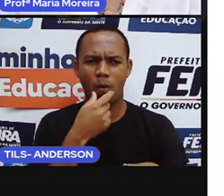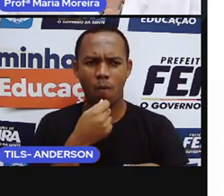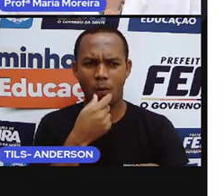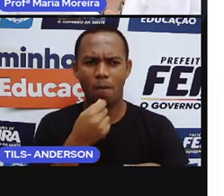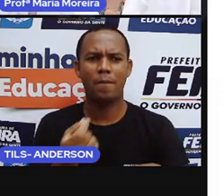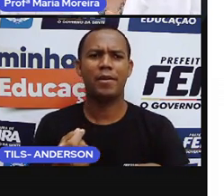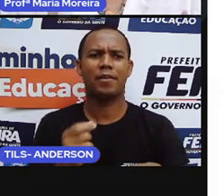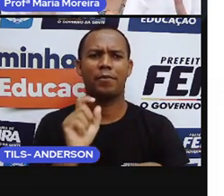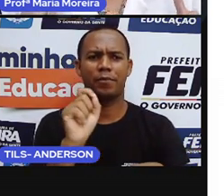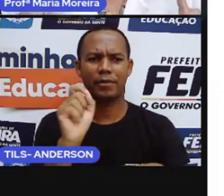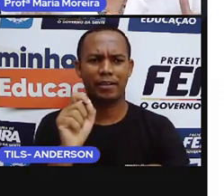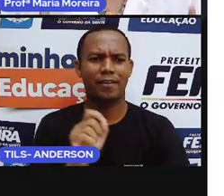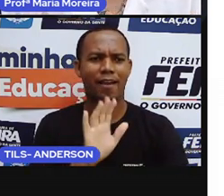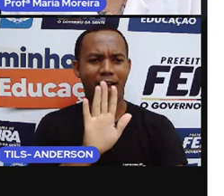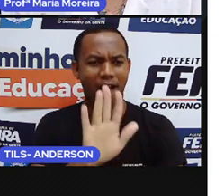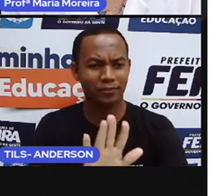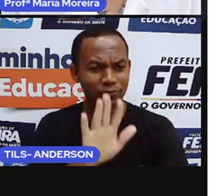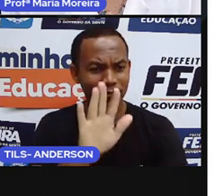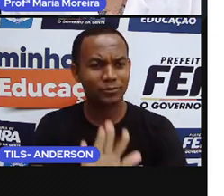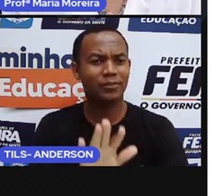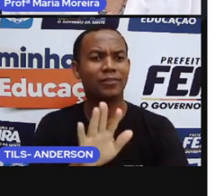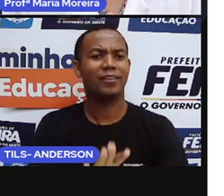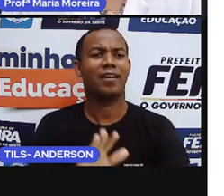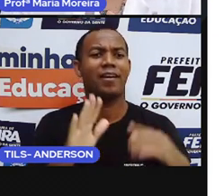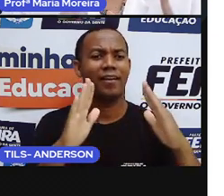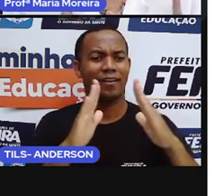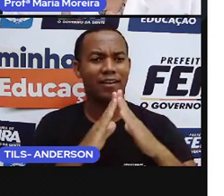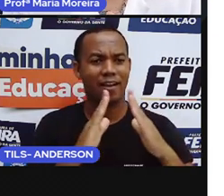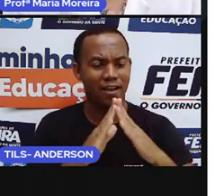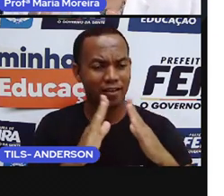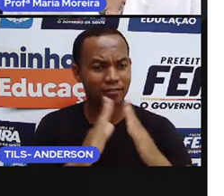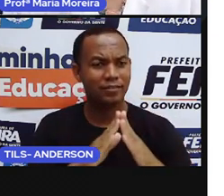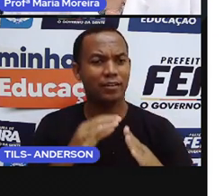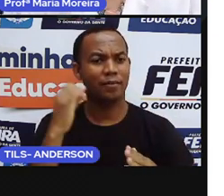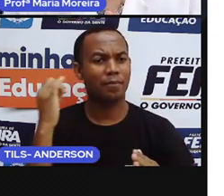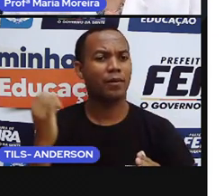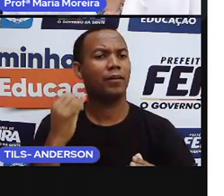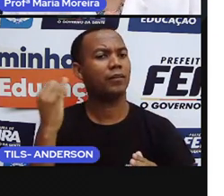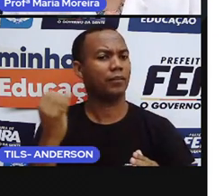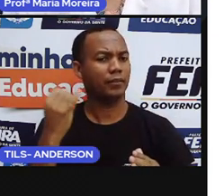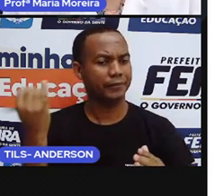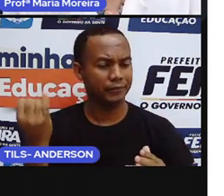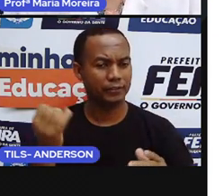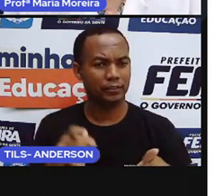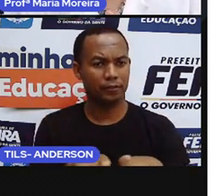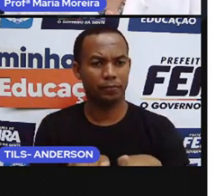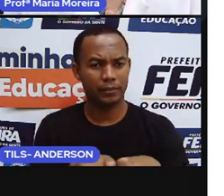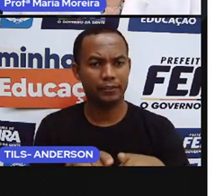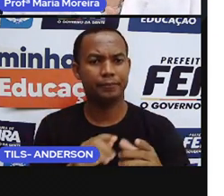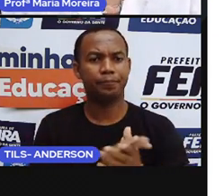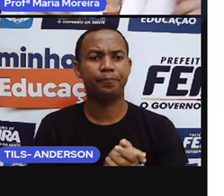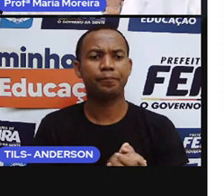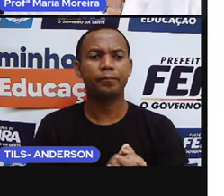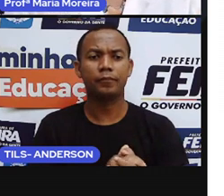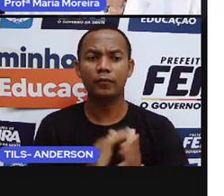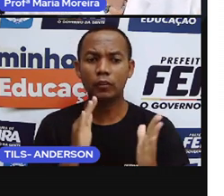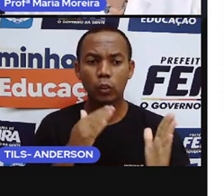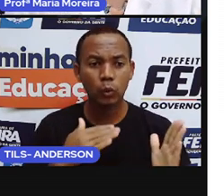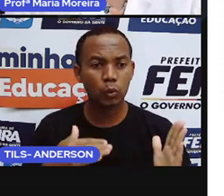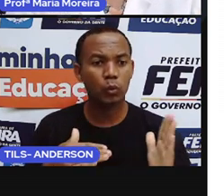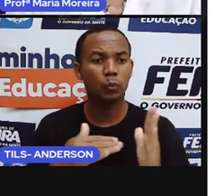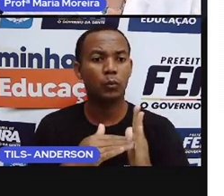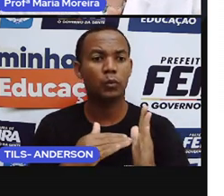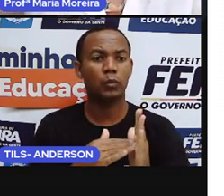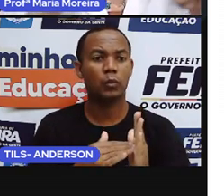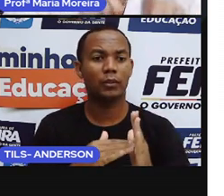vocês, eles devem ajudar, é de obrigação, ajudar nas tarefas diárias, afinal de contas. Se todo mundo mora na